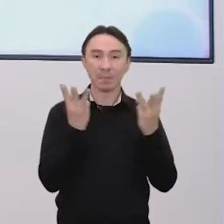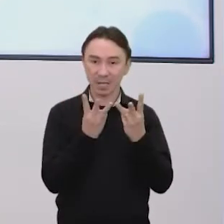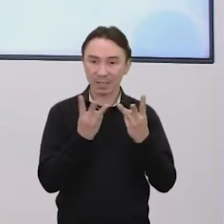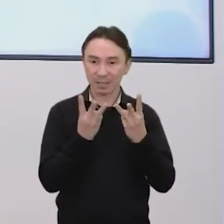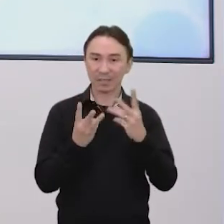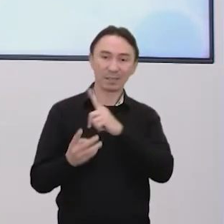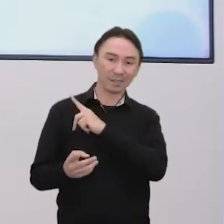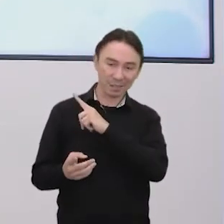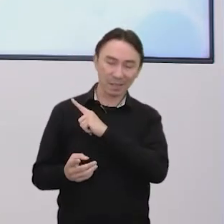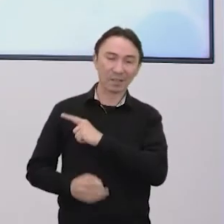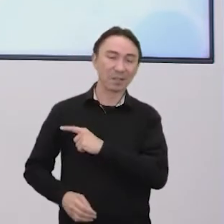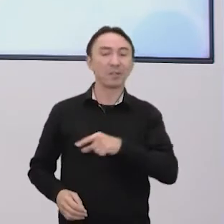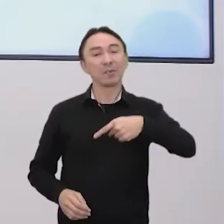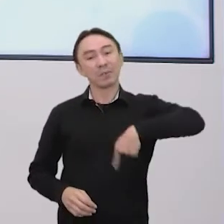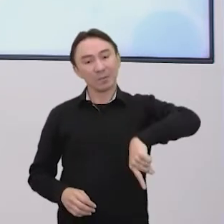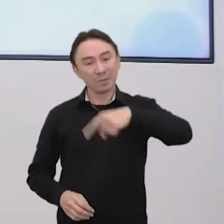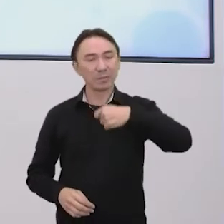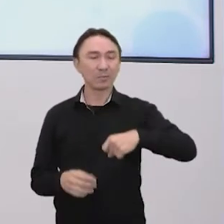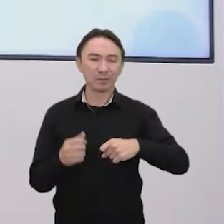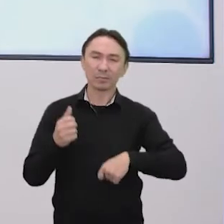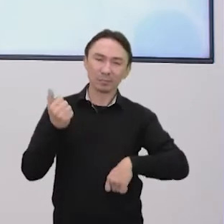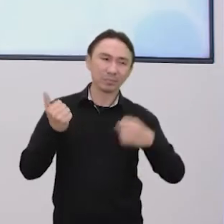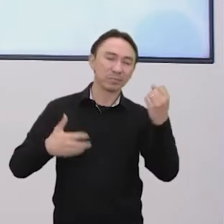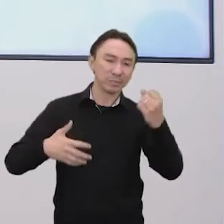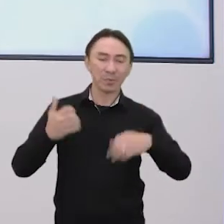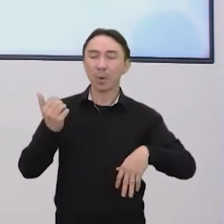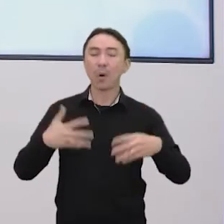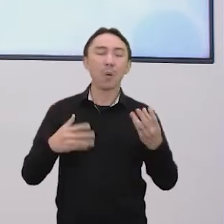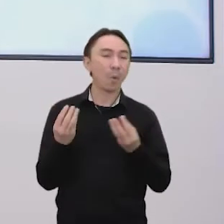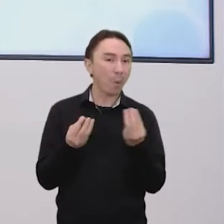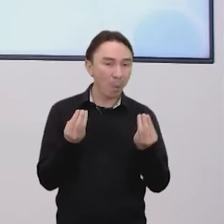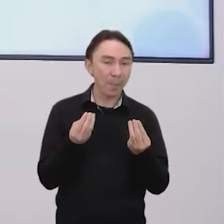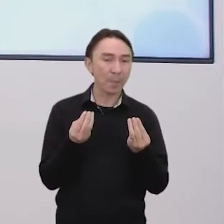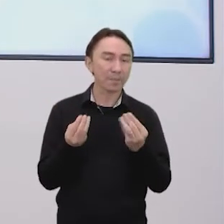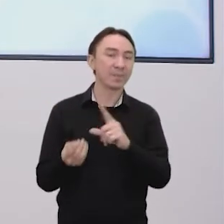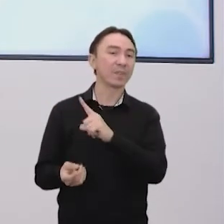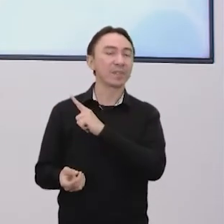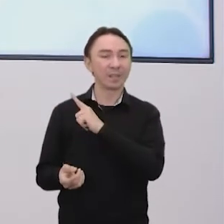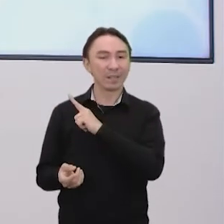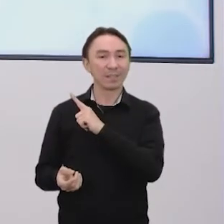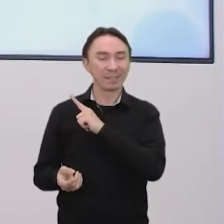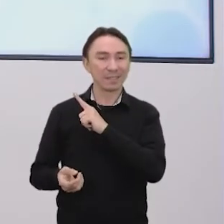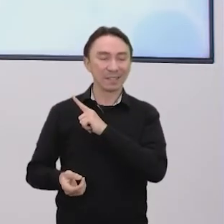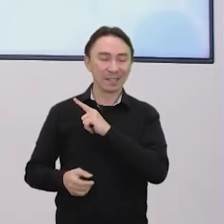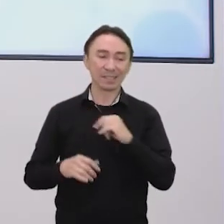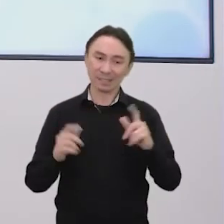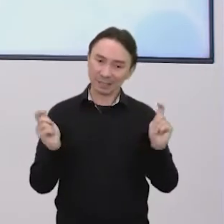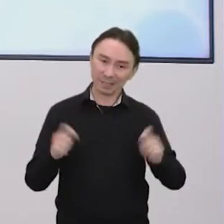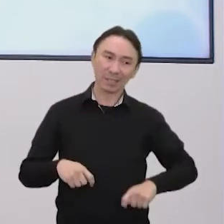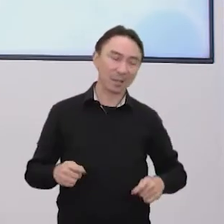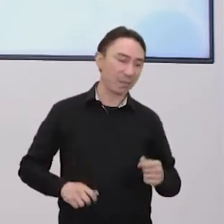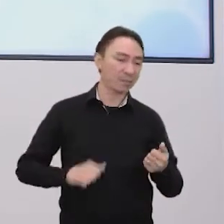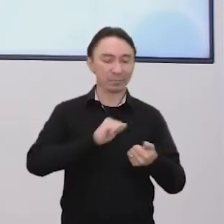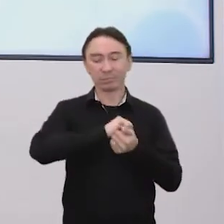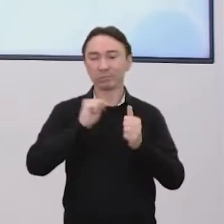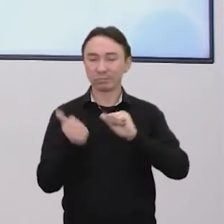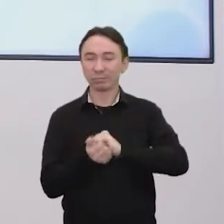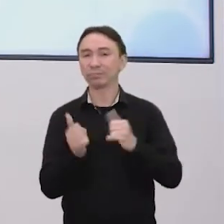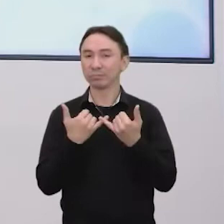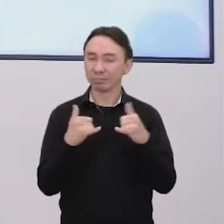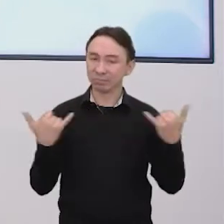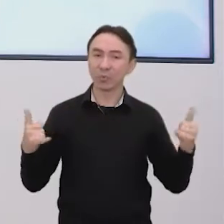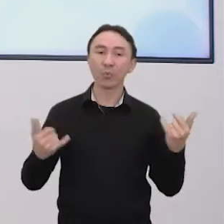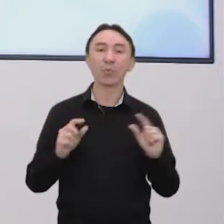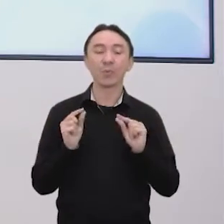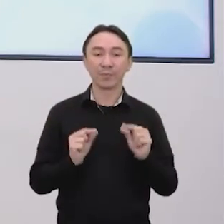pouquinho, tá bom? Sobre a potencialidade aí, especificidades desta fonte energética. Para você, professor, que nos